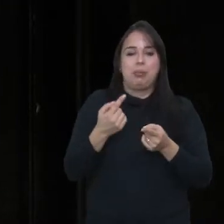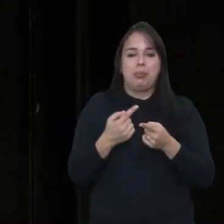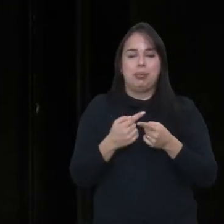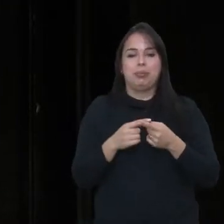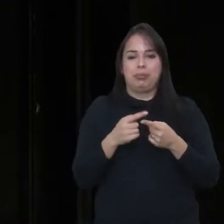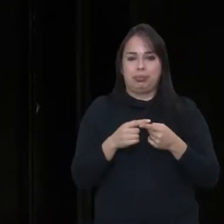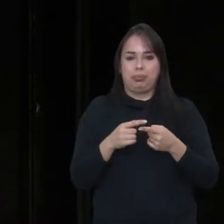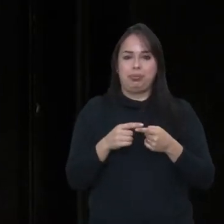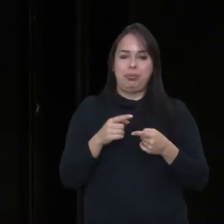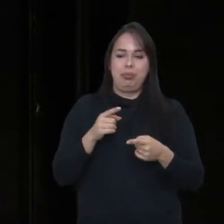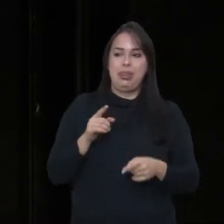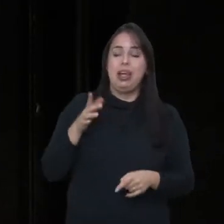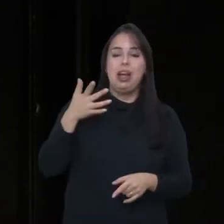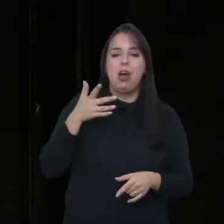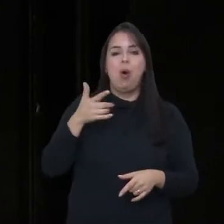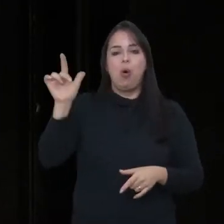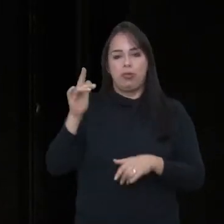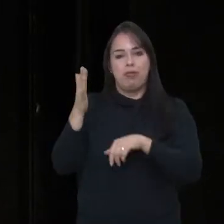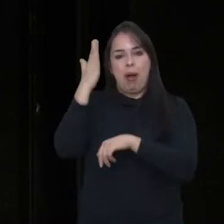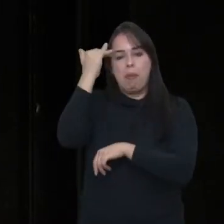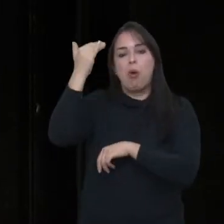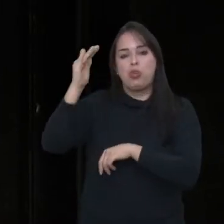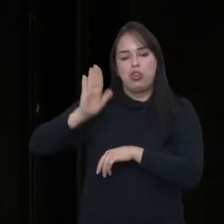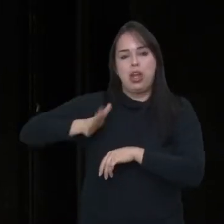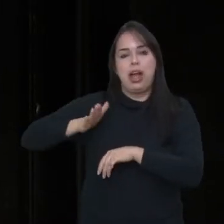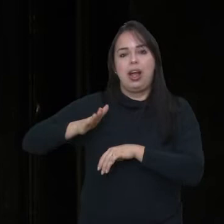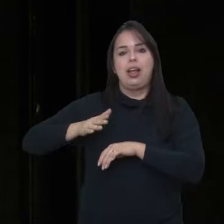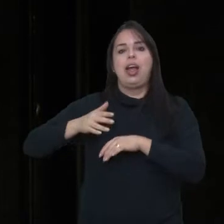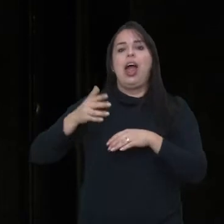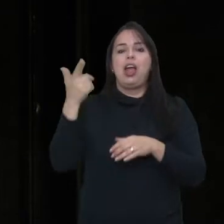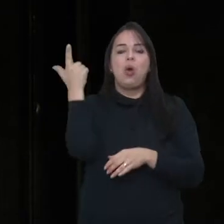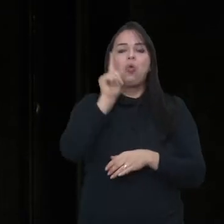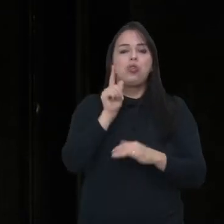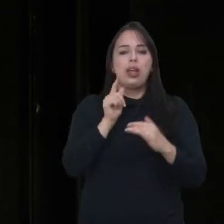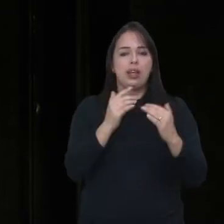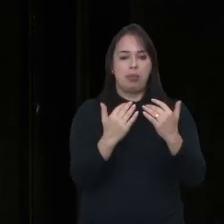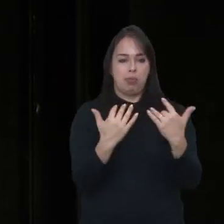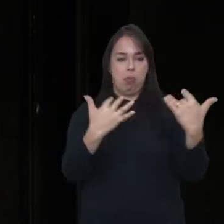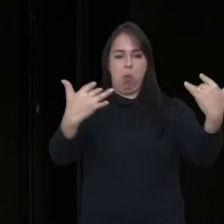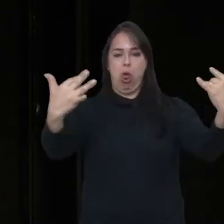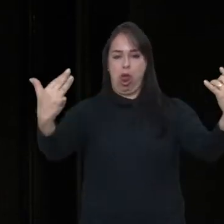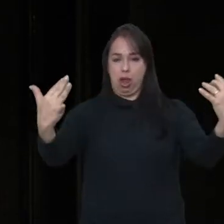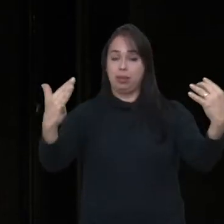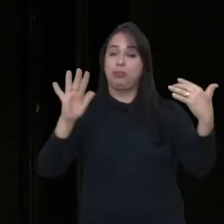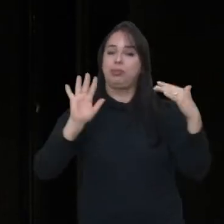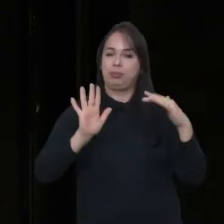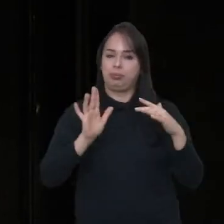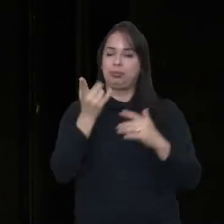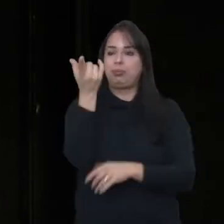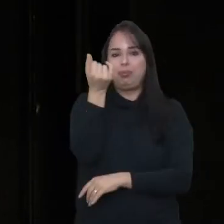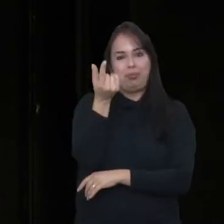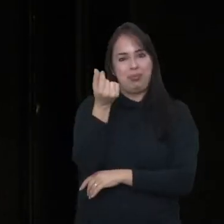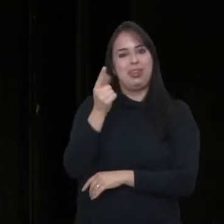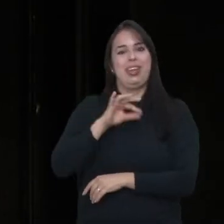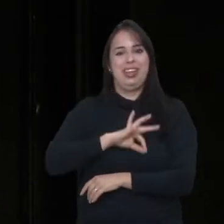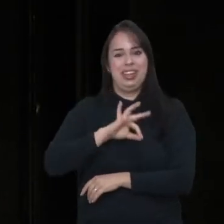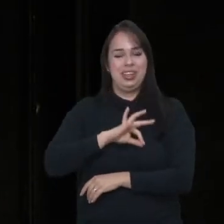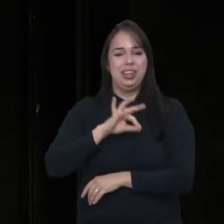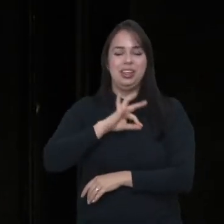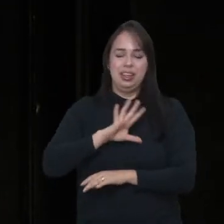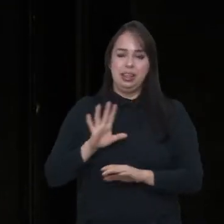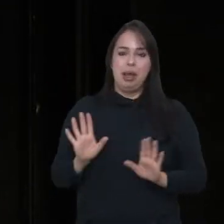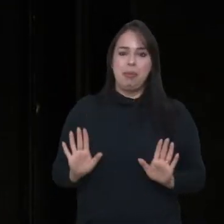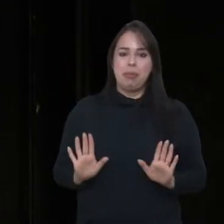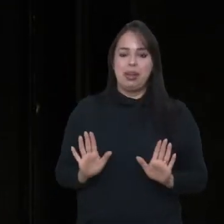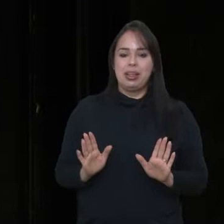consolidados que conseguem encher teatro, bar, enfim, conseguem ter uma remuneração ali pra eles viverem só